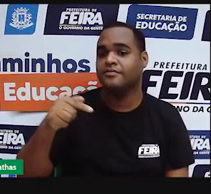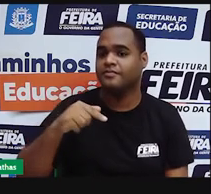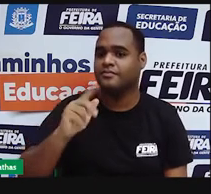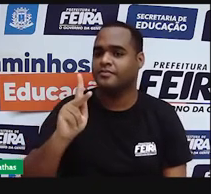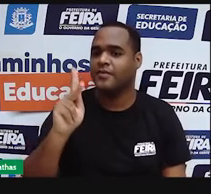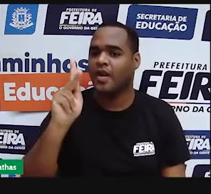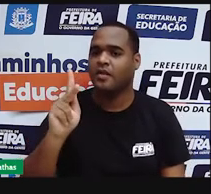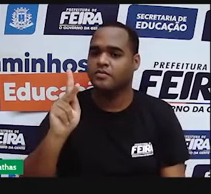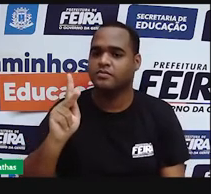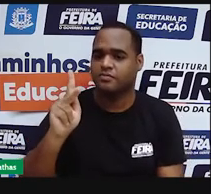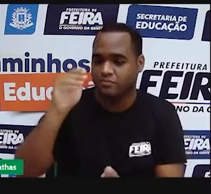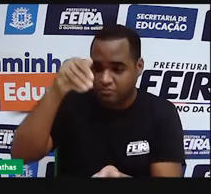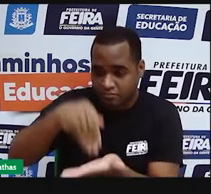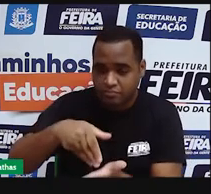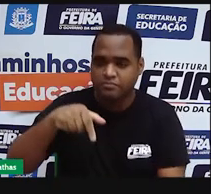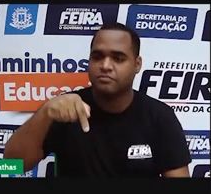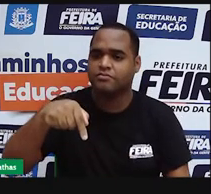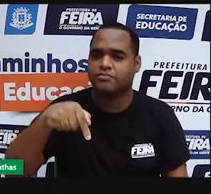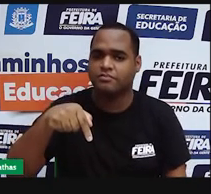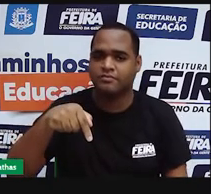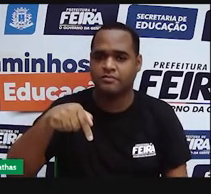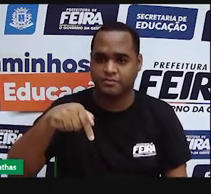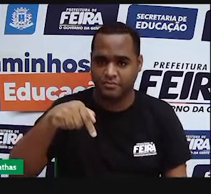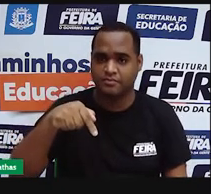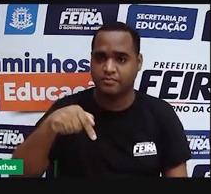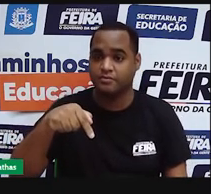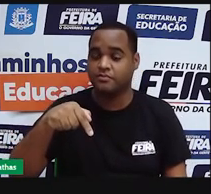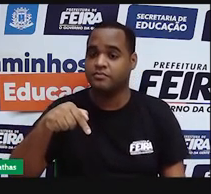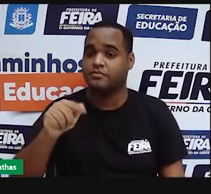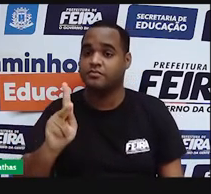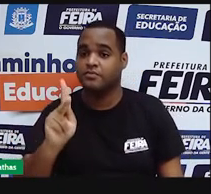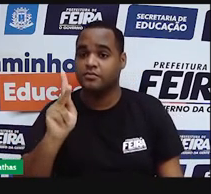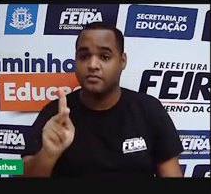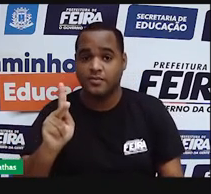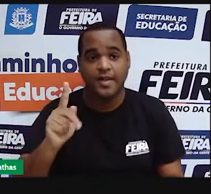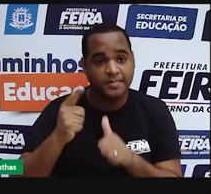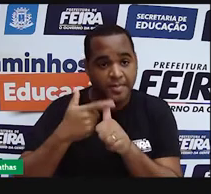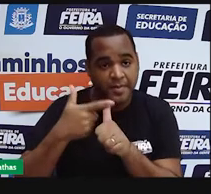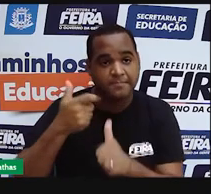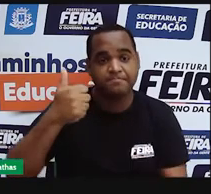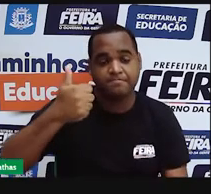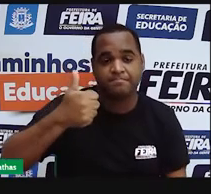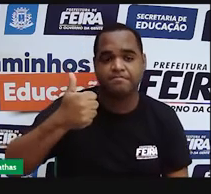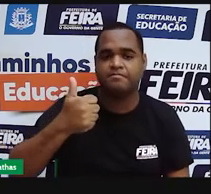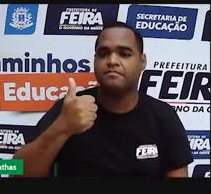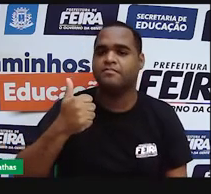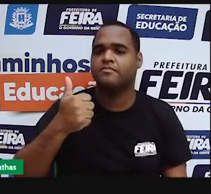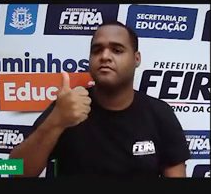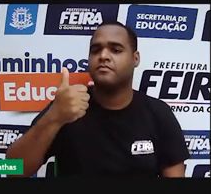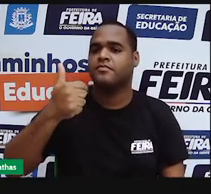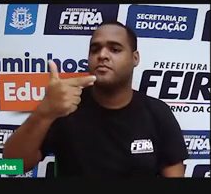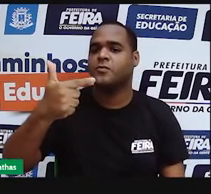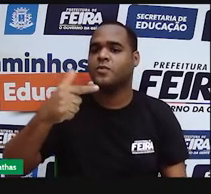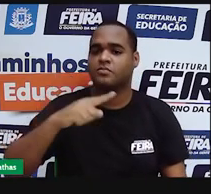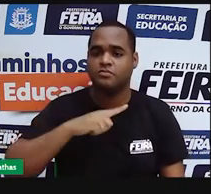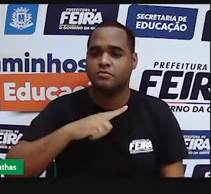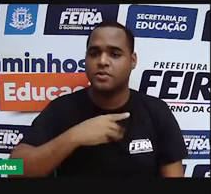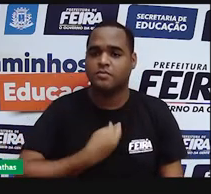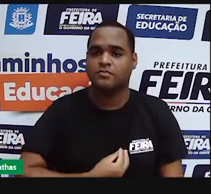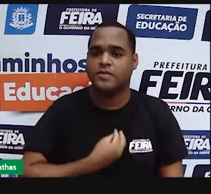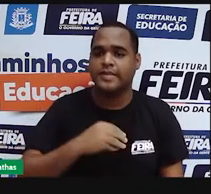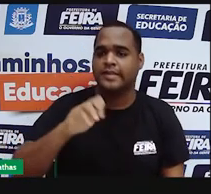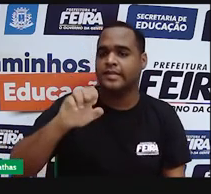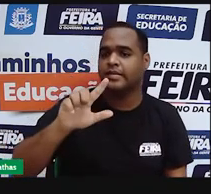Q, sendo que a camada K, que é a primeira, ela só comporta dois elétrons. A